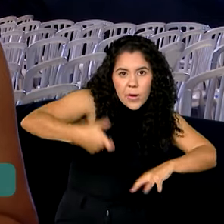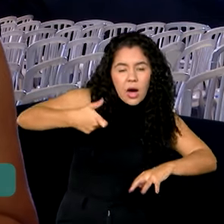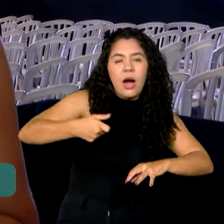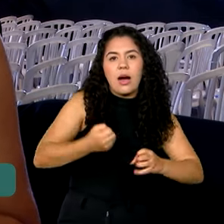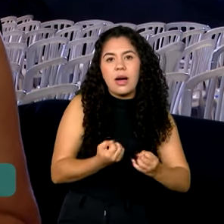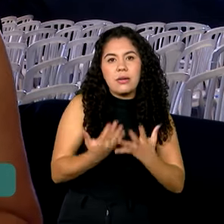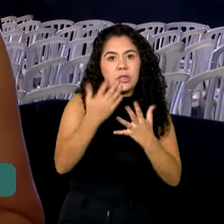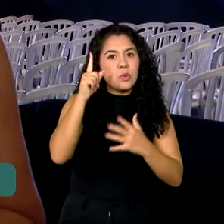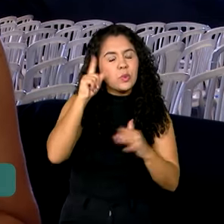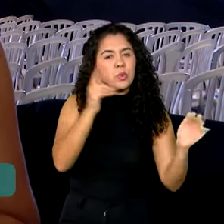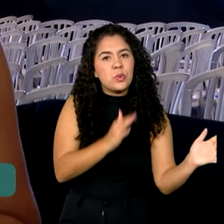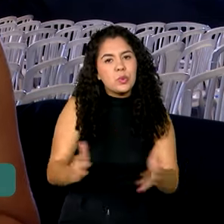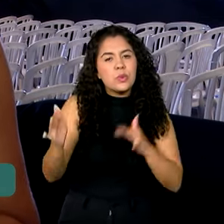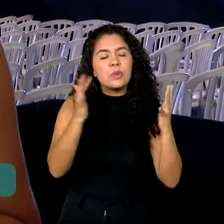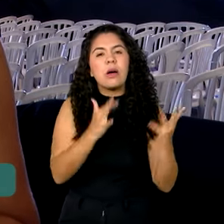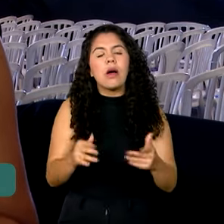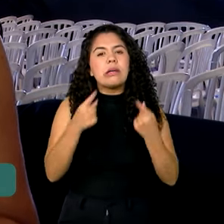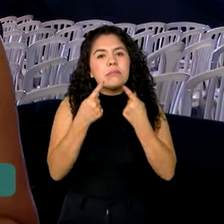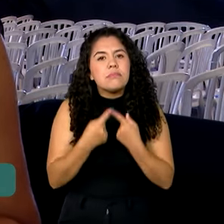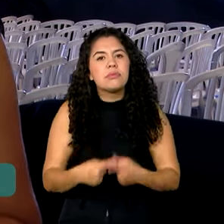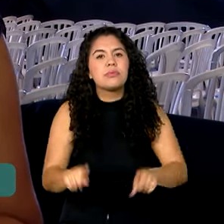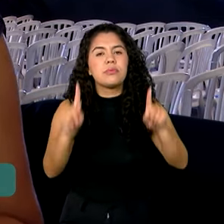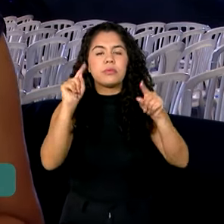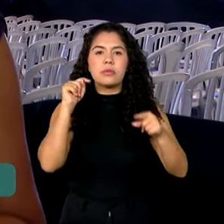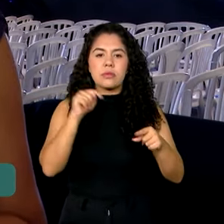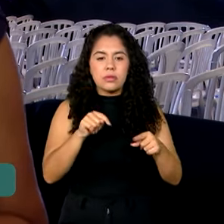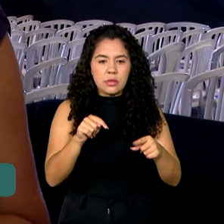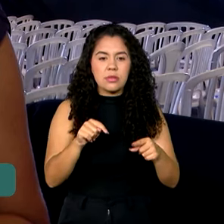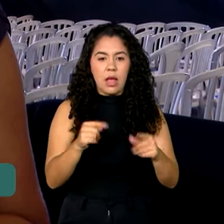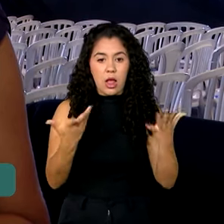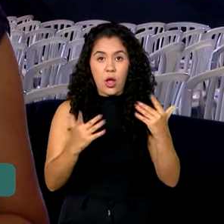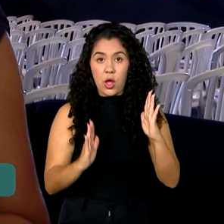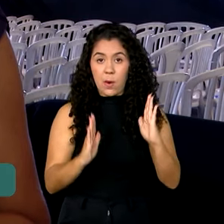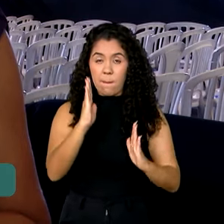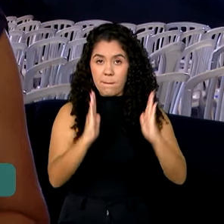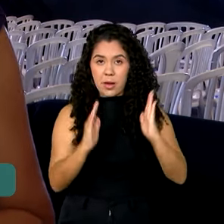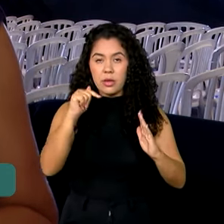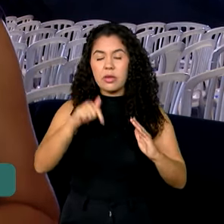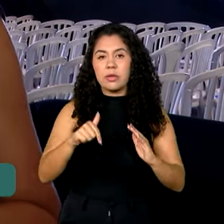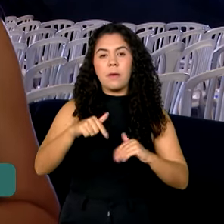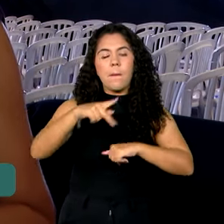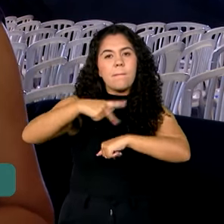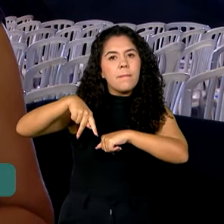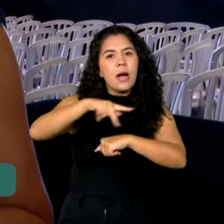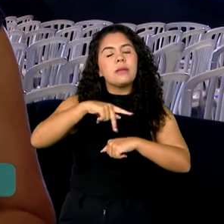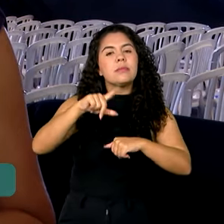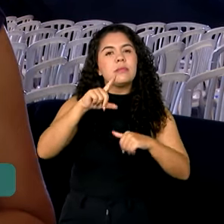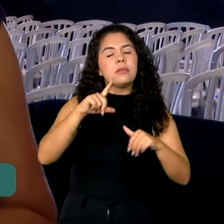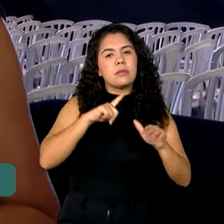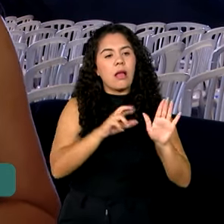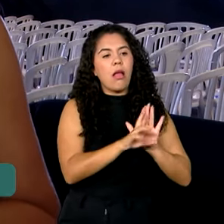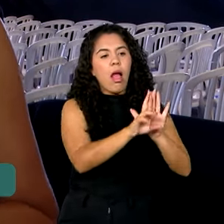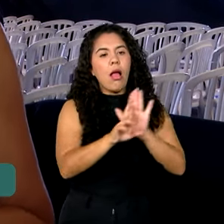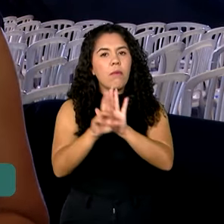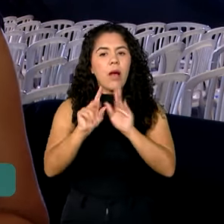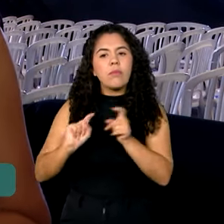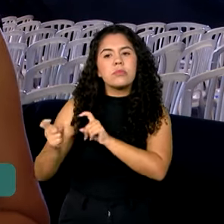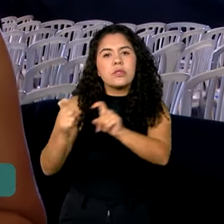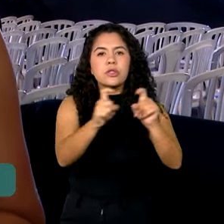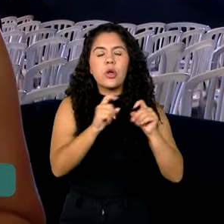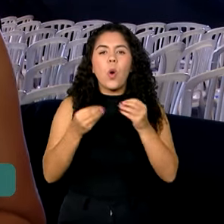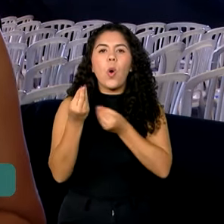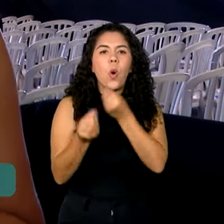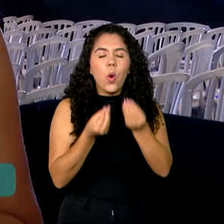dia. Essa inauguração acontece num momento em que o país discute a melhor forma de aumentar a